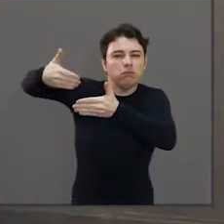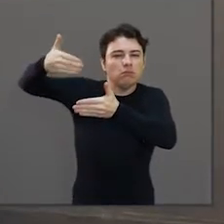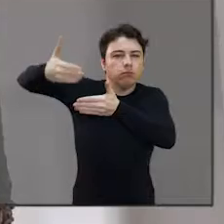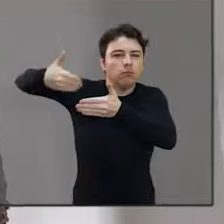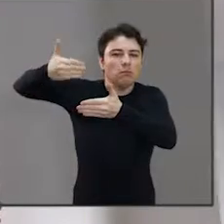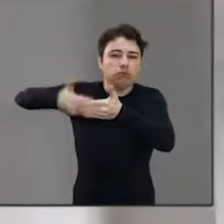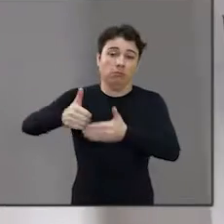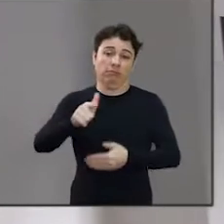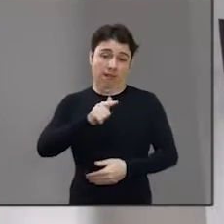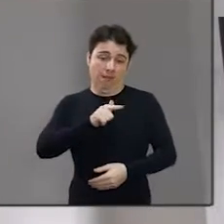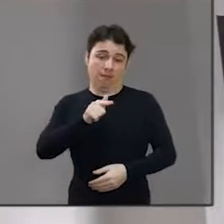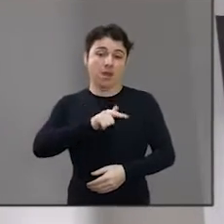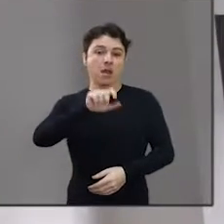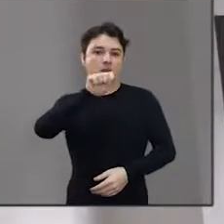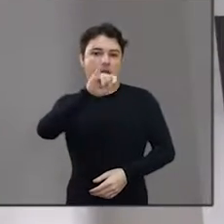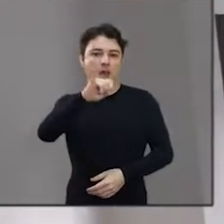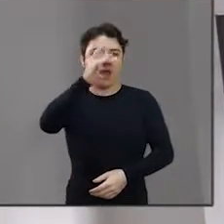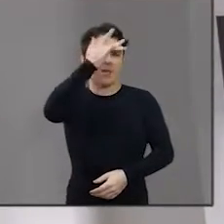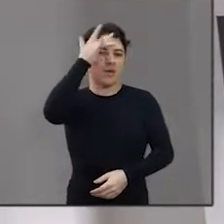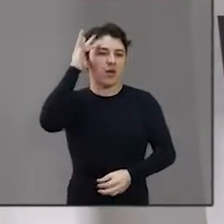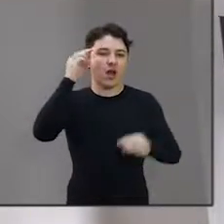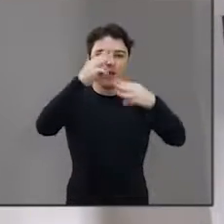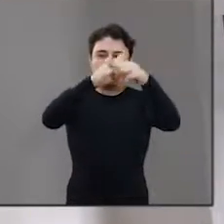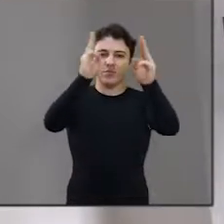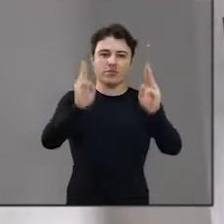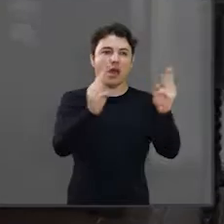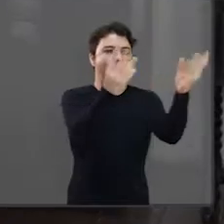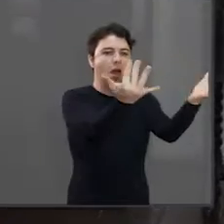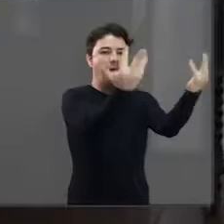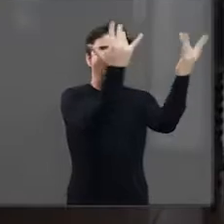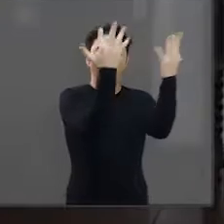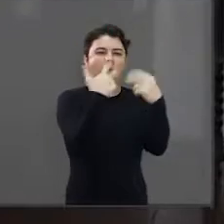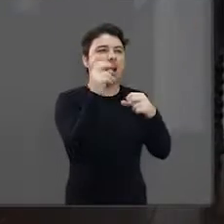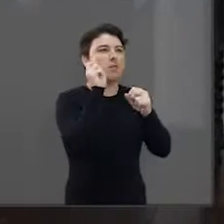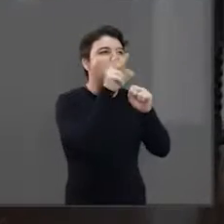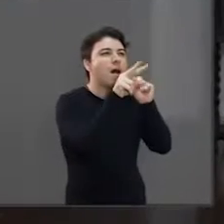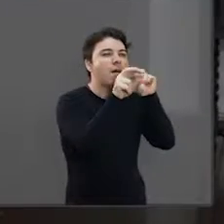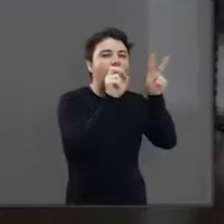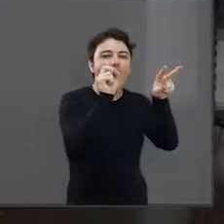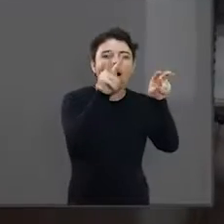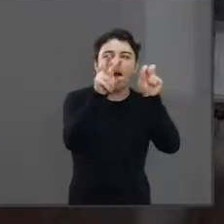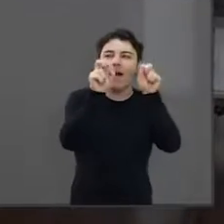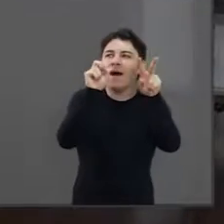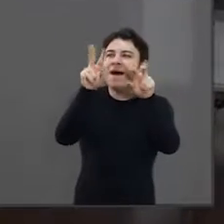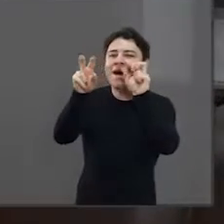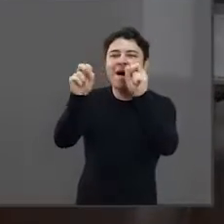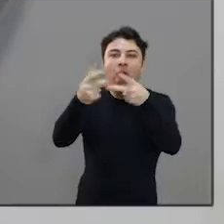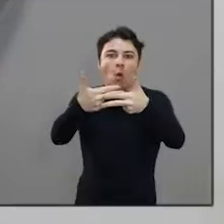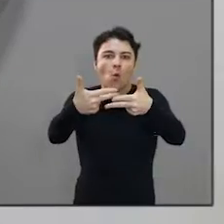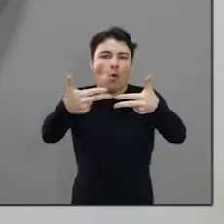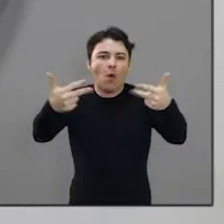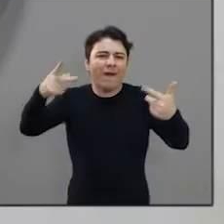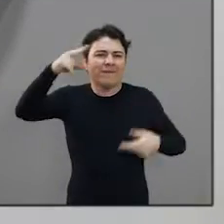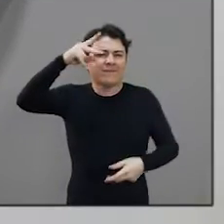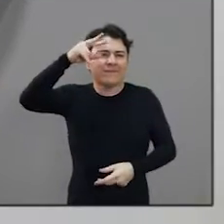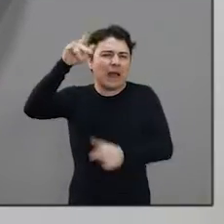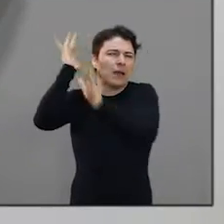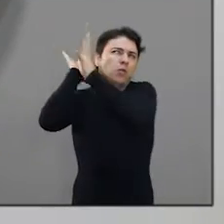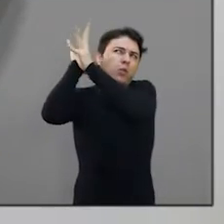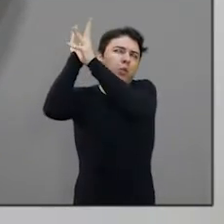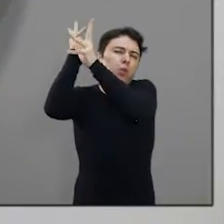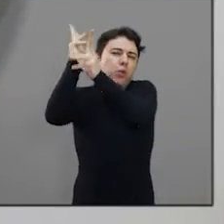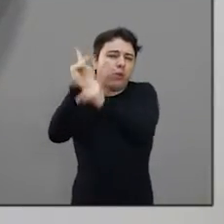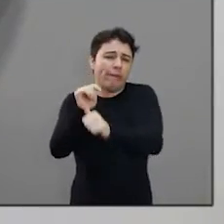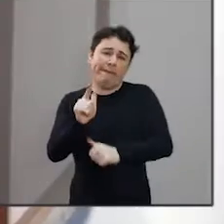pelas diversas fases da história, da evolução humana, da cultura material humana, né? E as pessoas podem